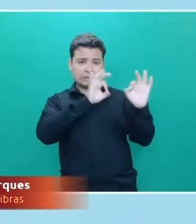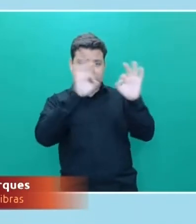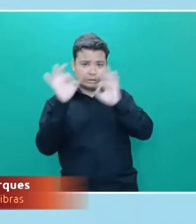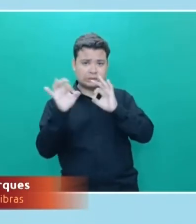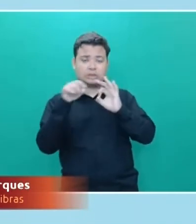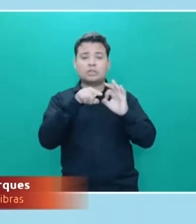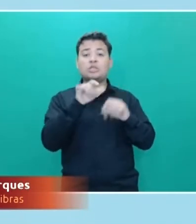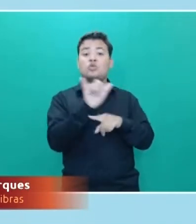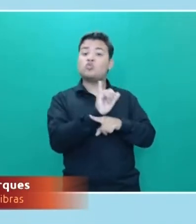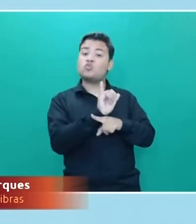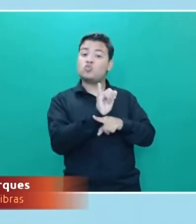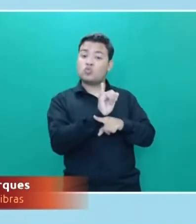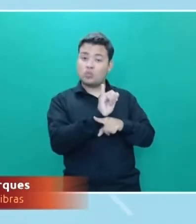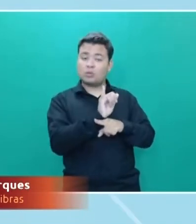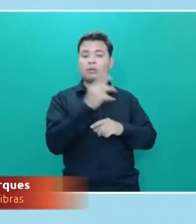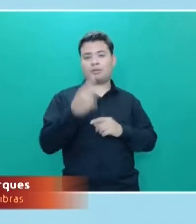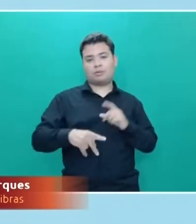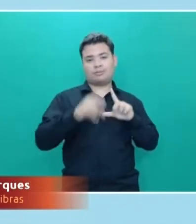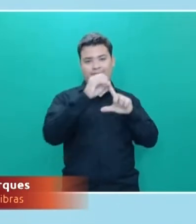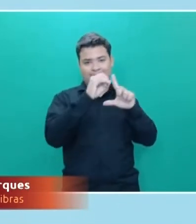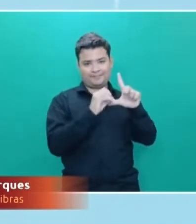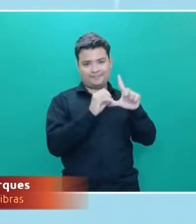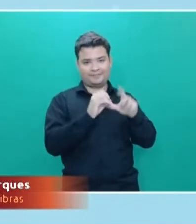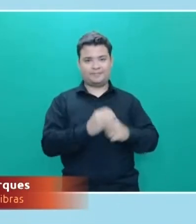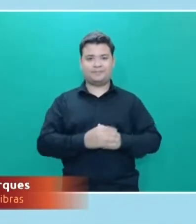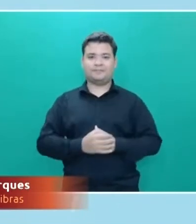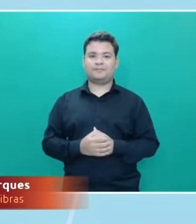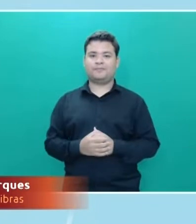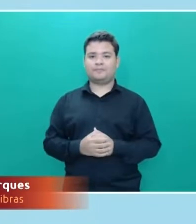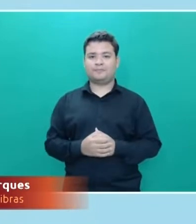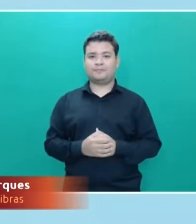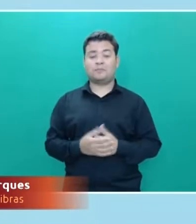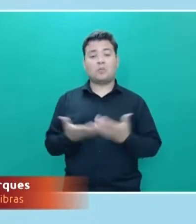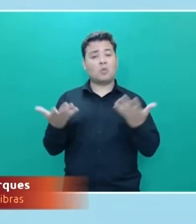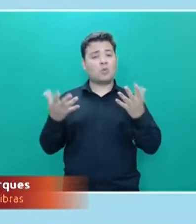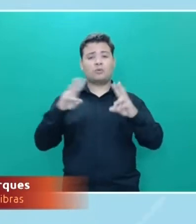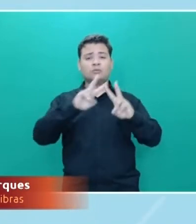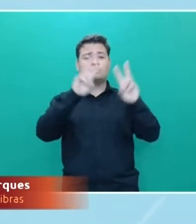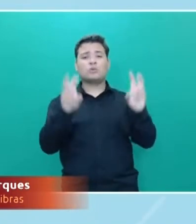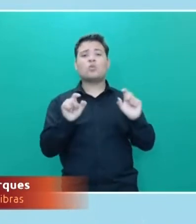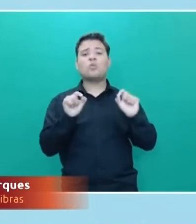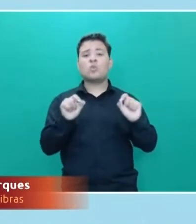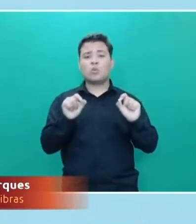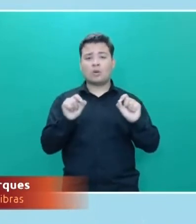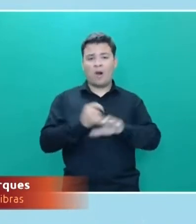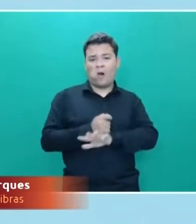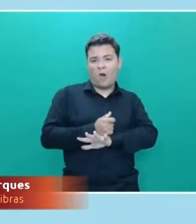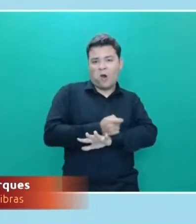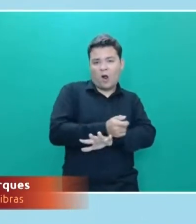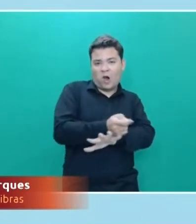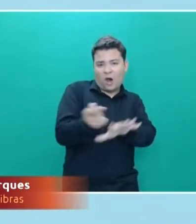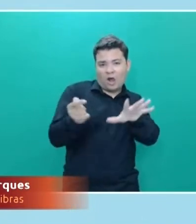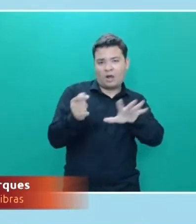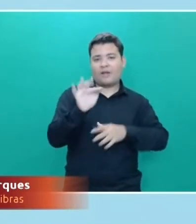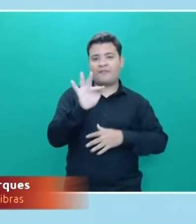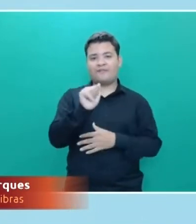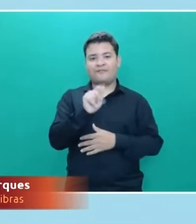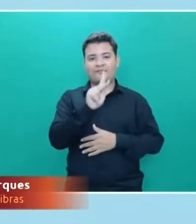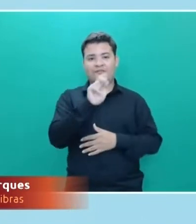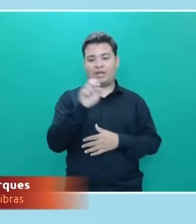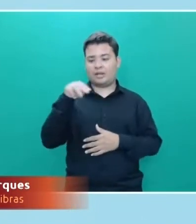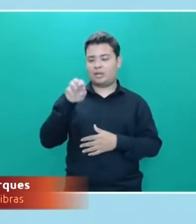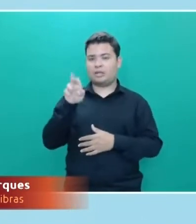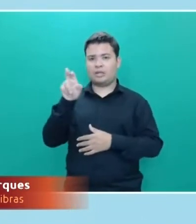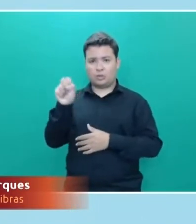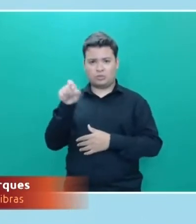YouTube da TVUFG. E o nosso tema hoje é fake news, ou notícias falsas, informações